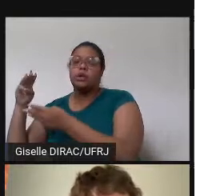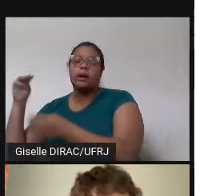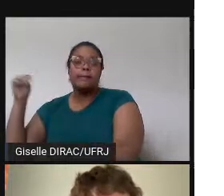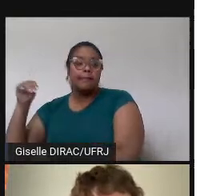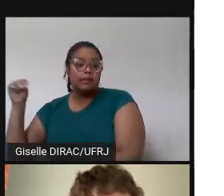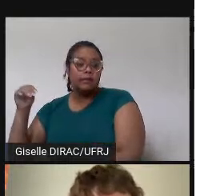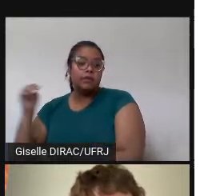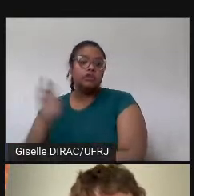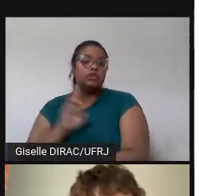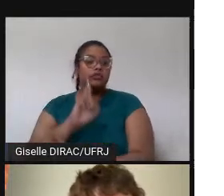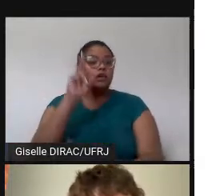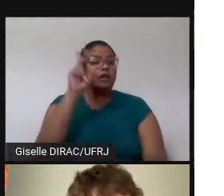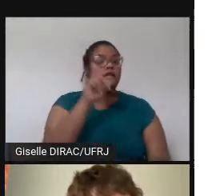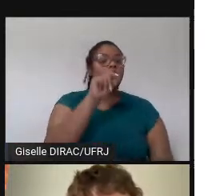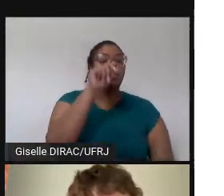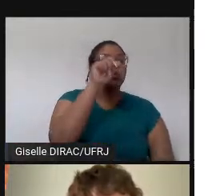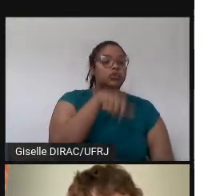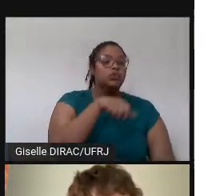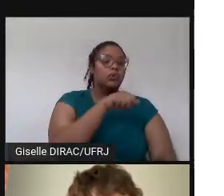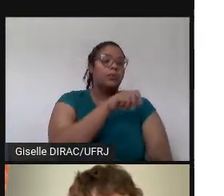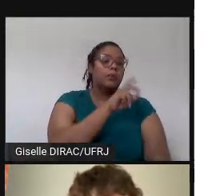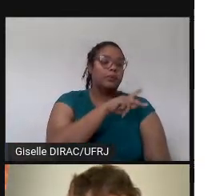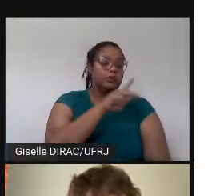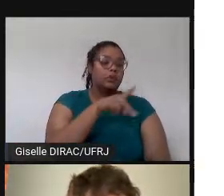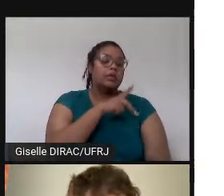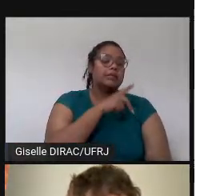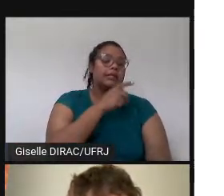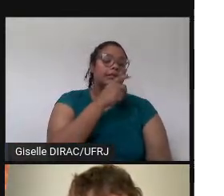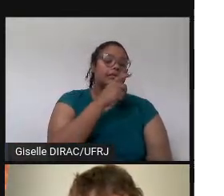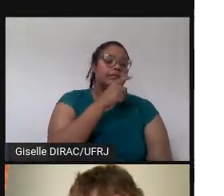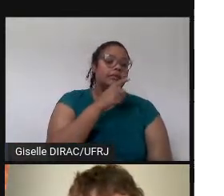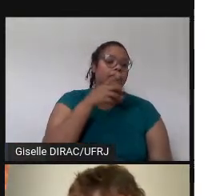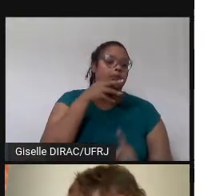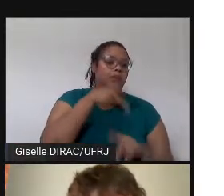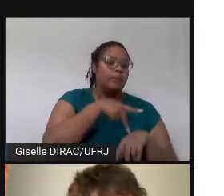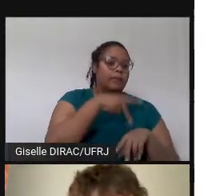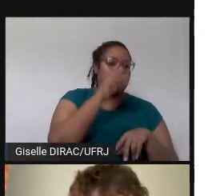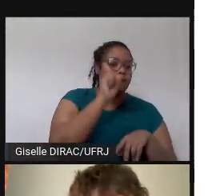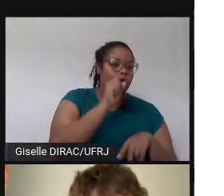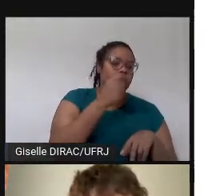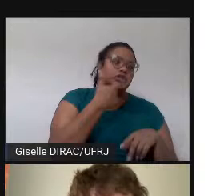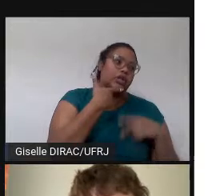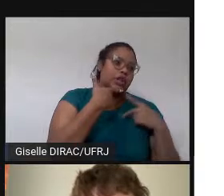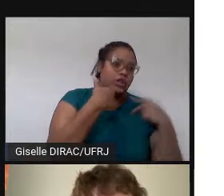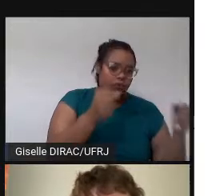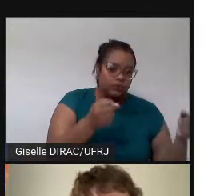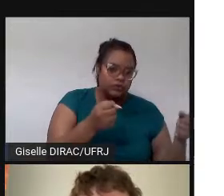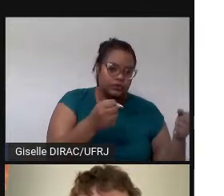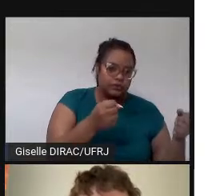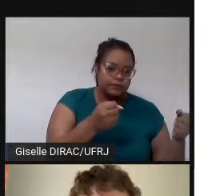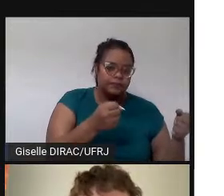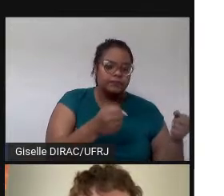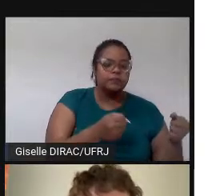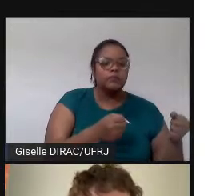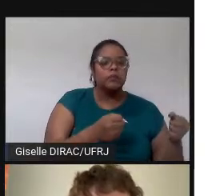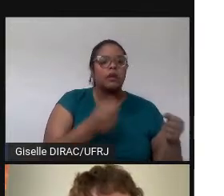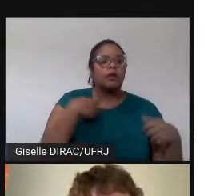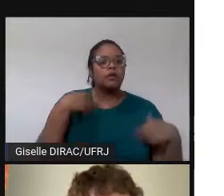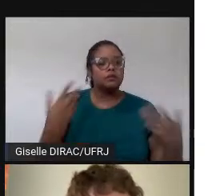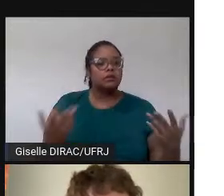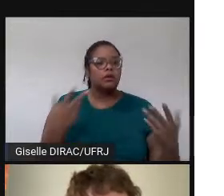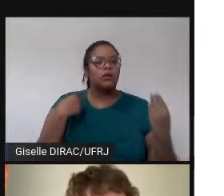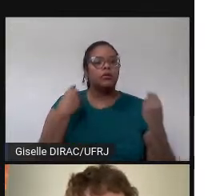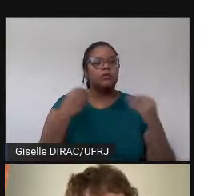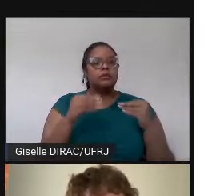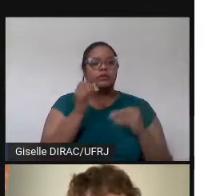a mesma de um aluno que é de inglês, que é de linguística. Então, aí eu dei aqui